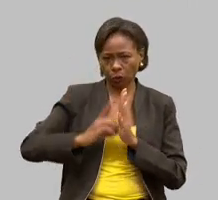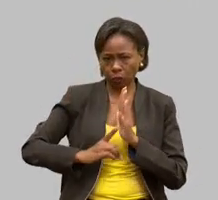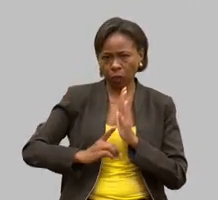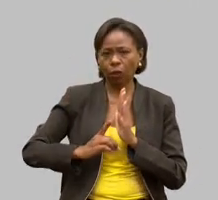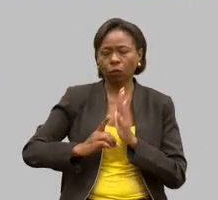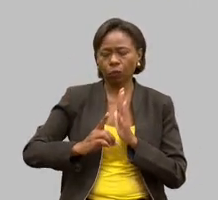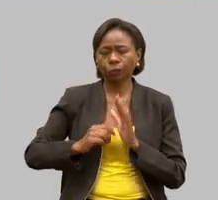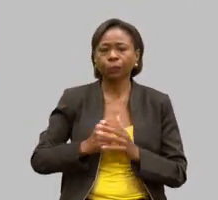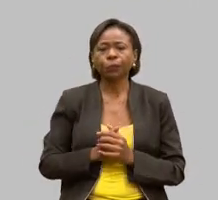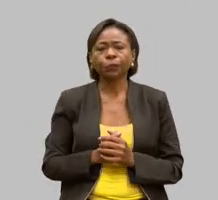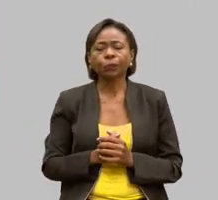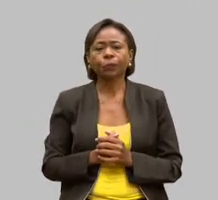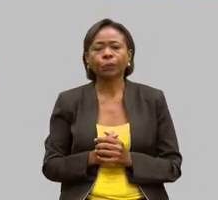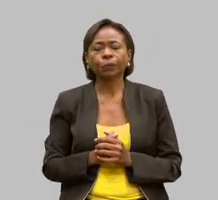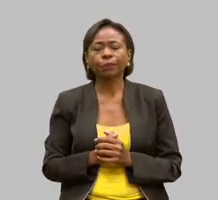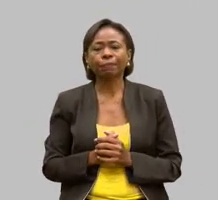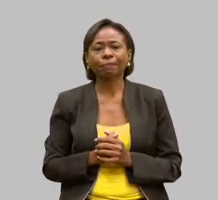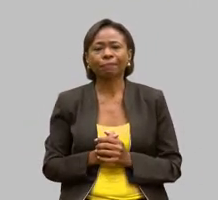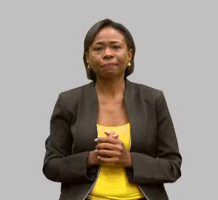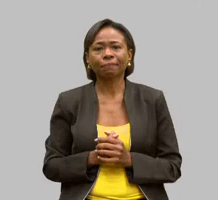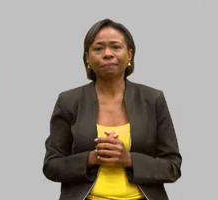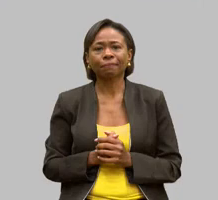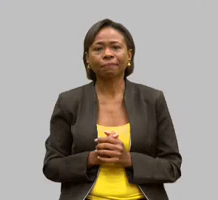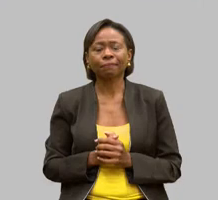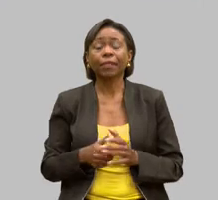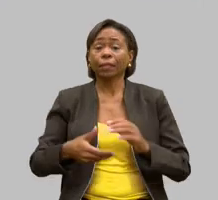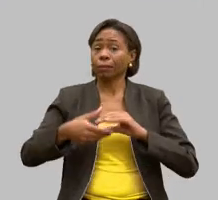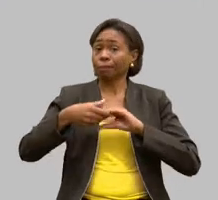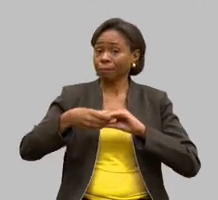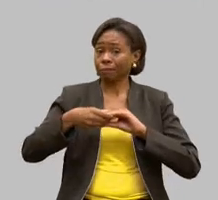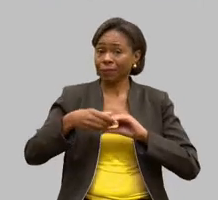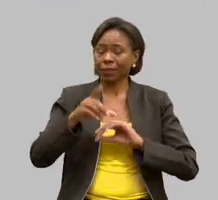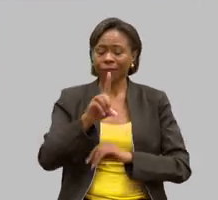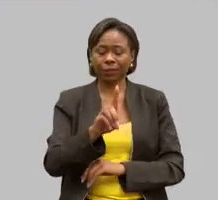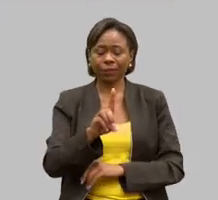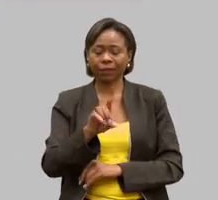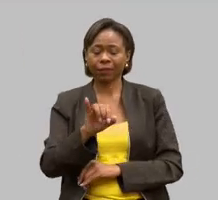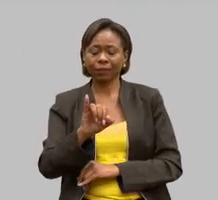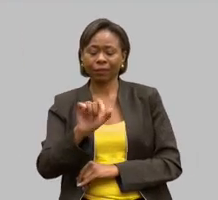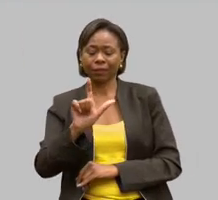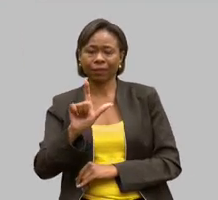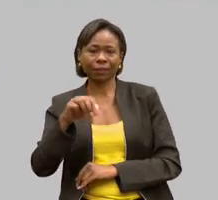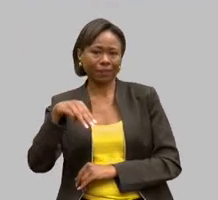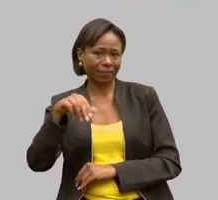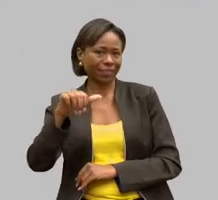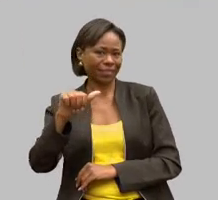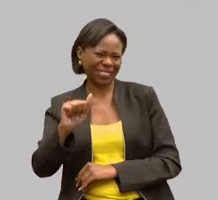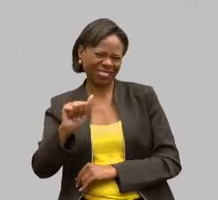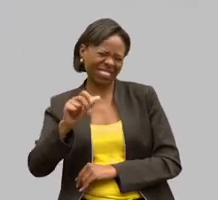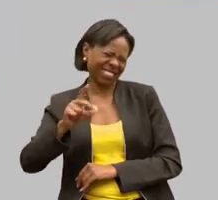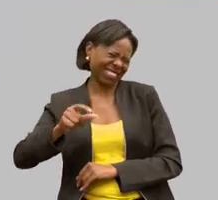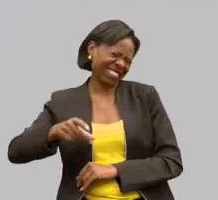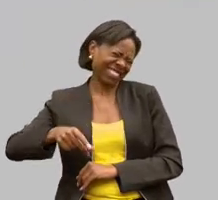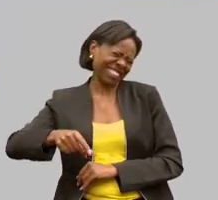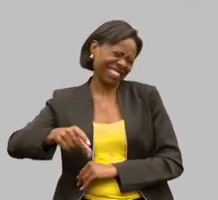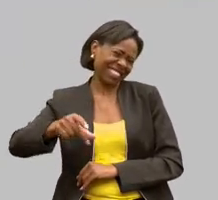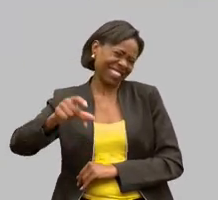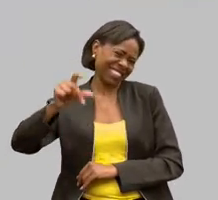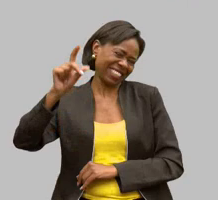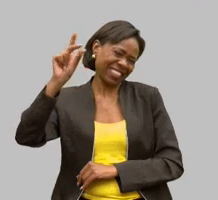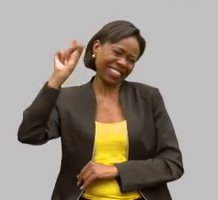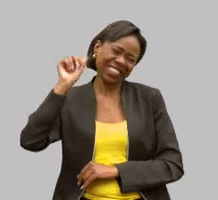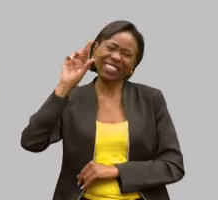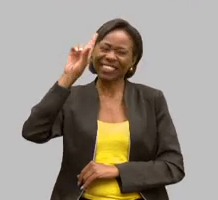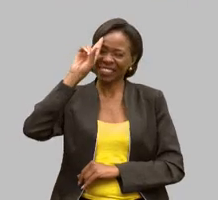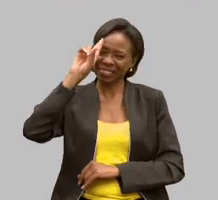Também eu queria cumprimentar a dona Vilma de Oliveira Dias, nossa eterna diretora das Escolas Especiais,